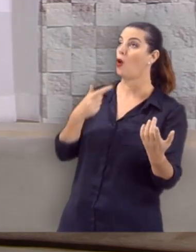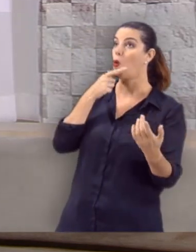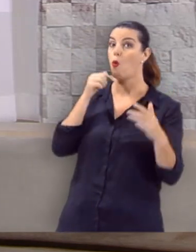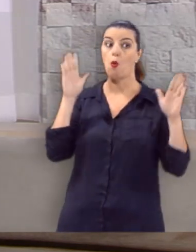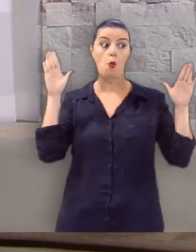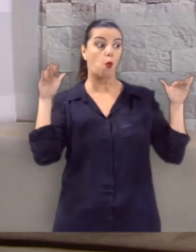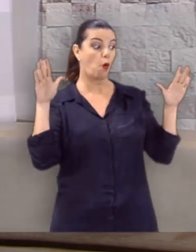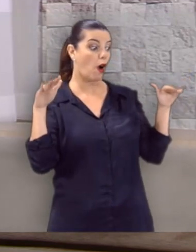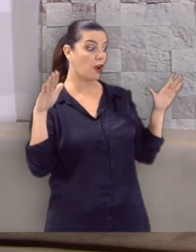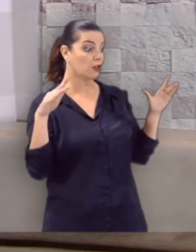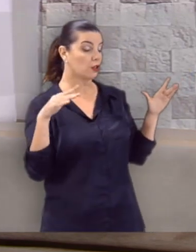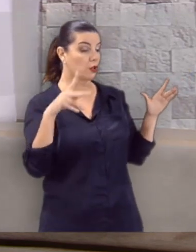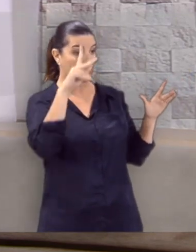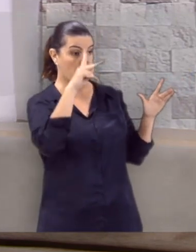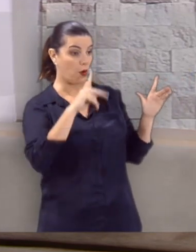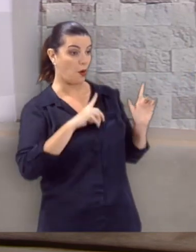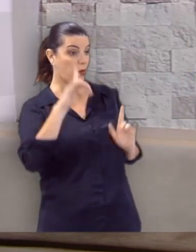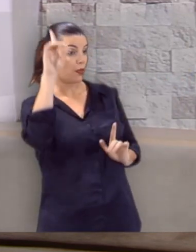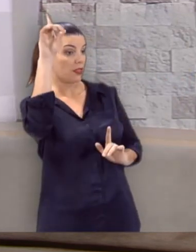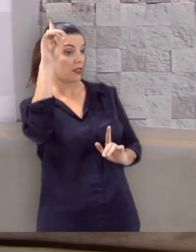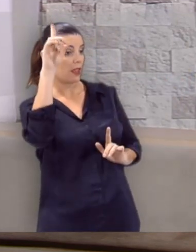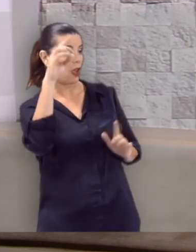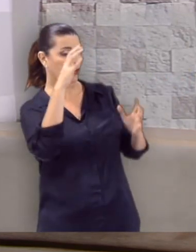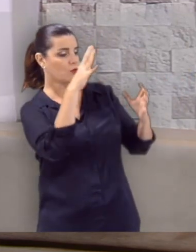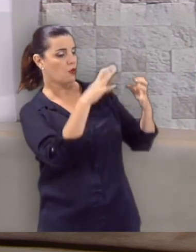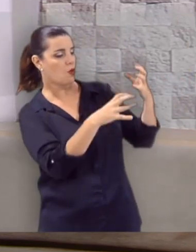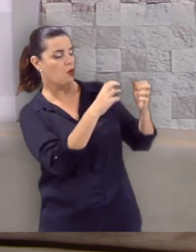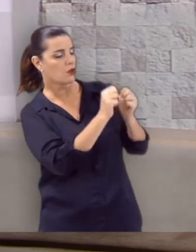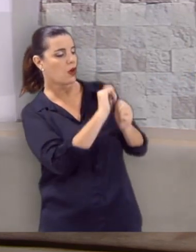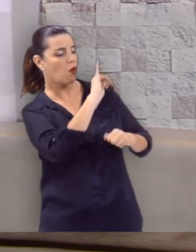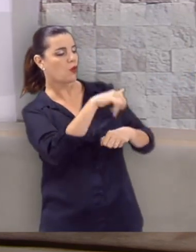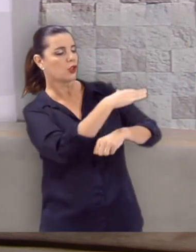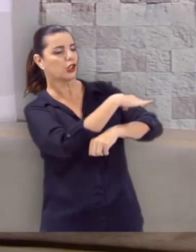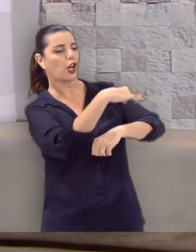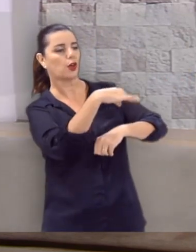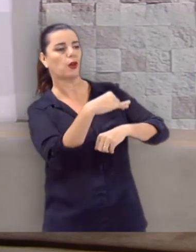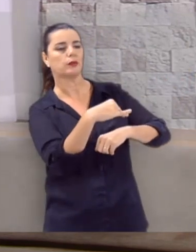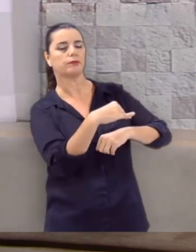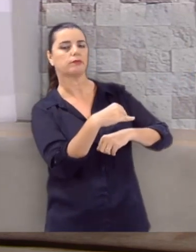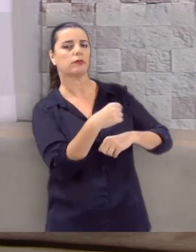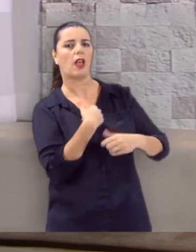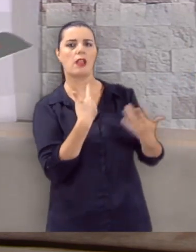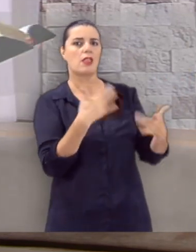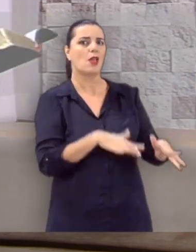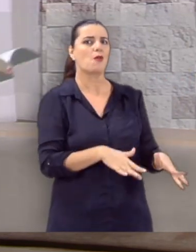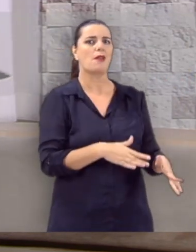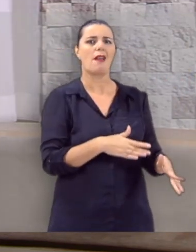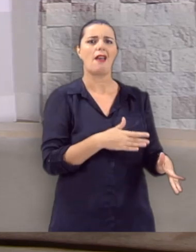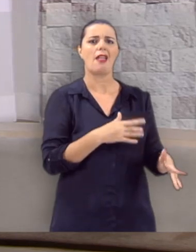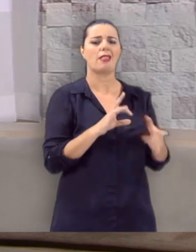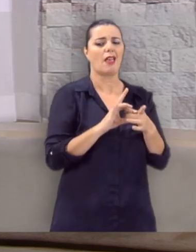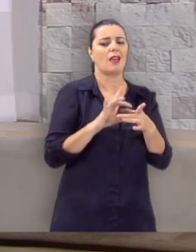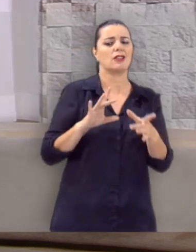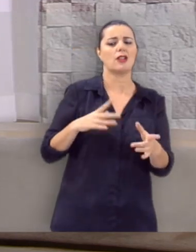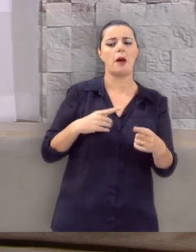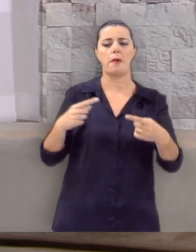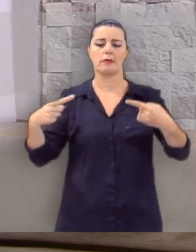Bíblia que um anjo de Deus, o próprio Deus, luta com Jacó. Ele não quer ceder.